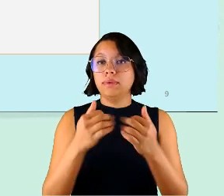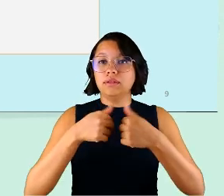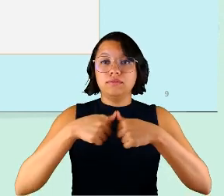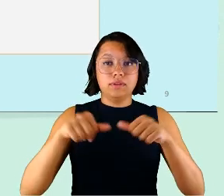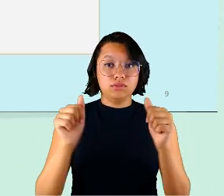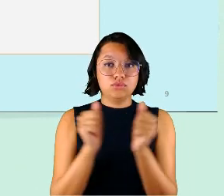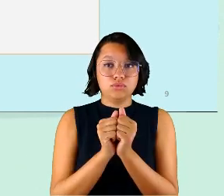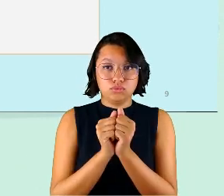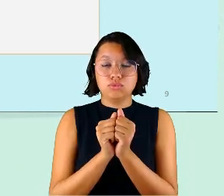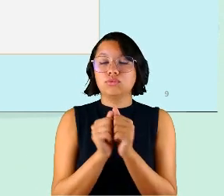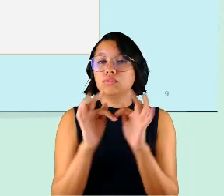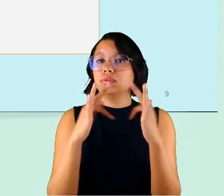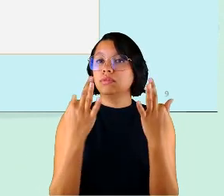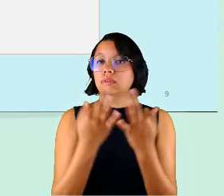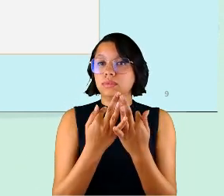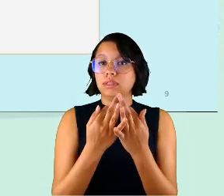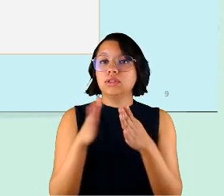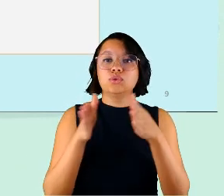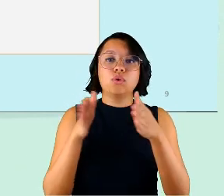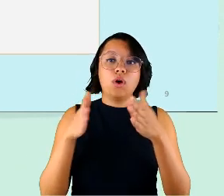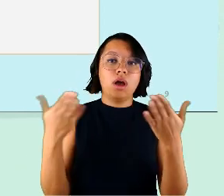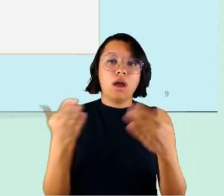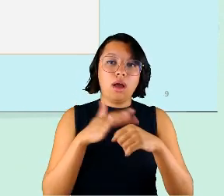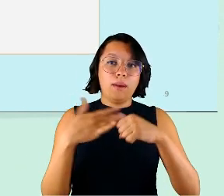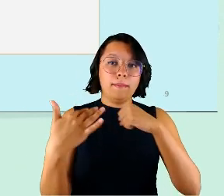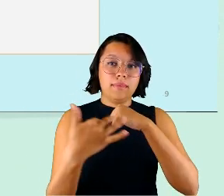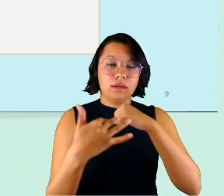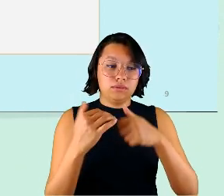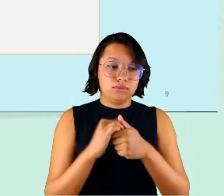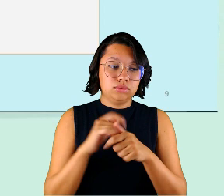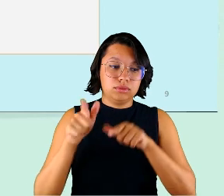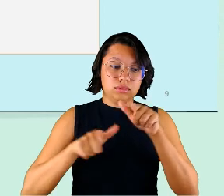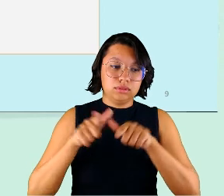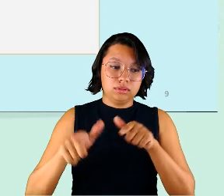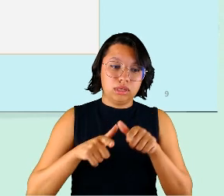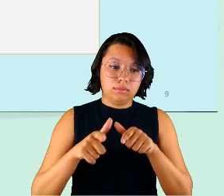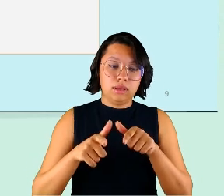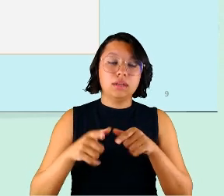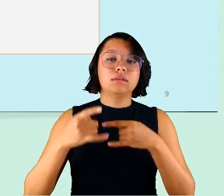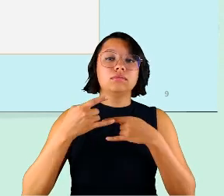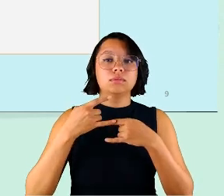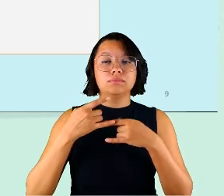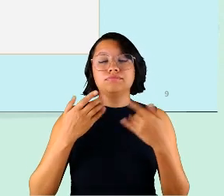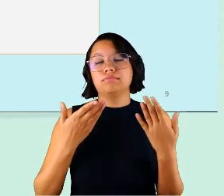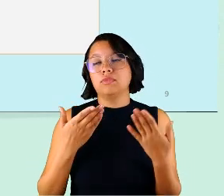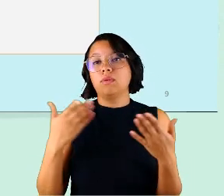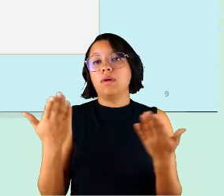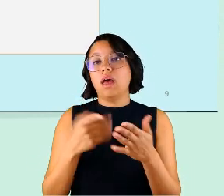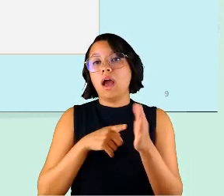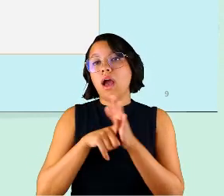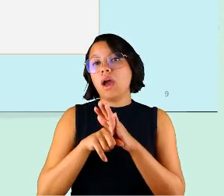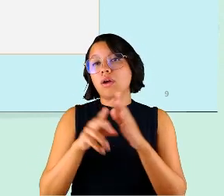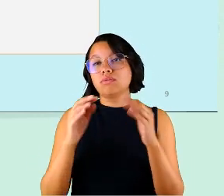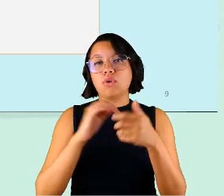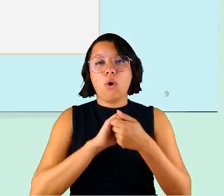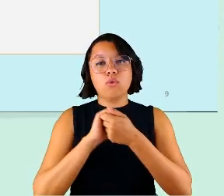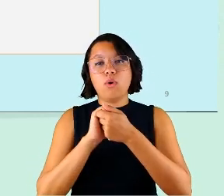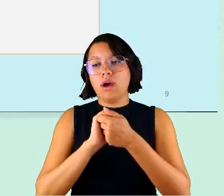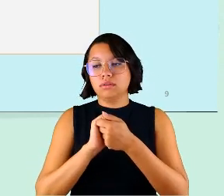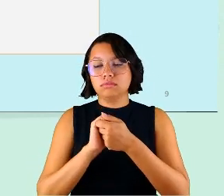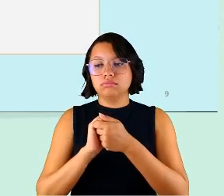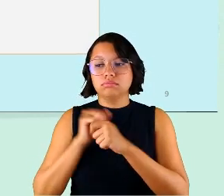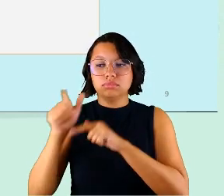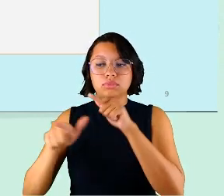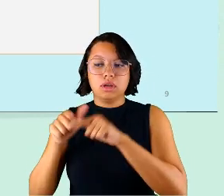e ficar com sua família durante esse período trabalhando remotamente então essa questão da conciliação